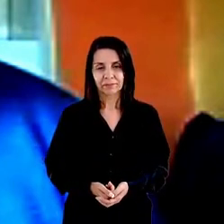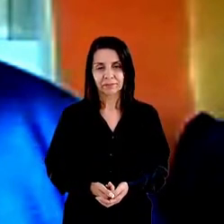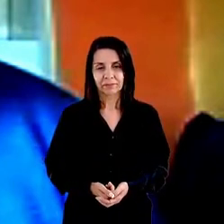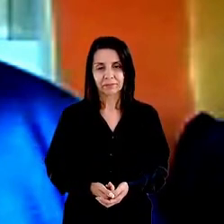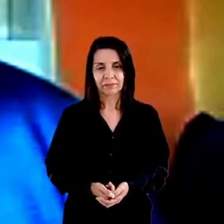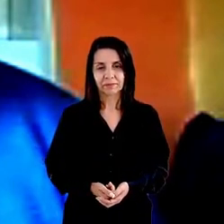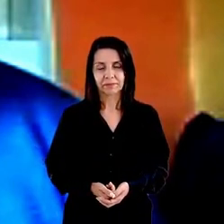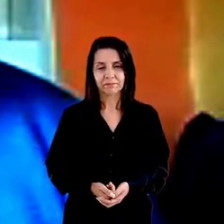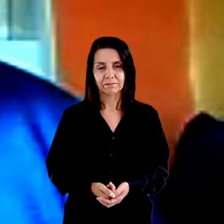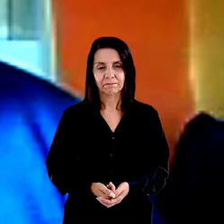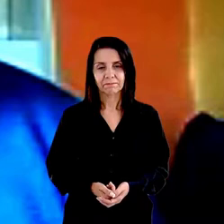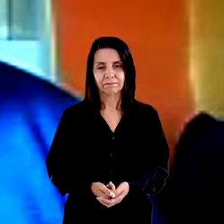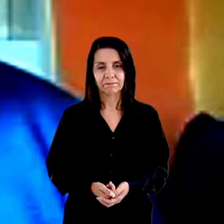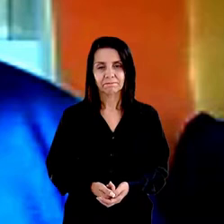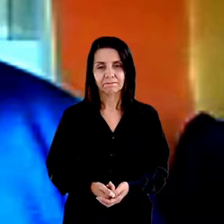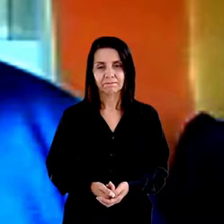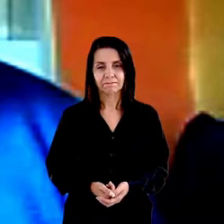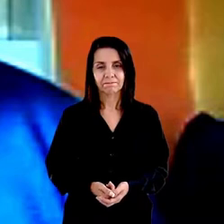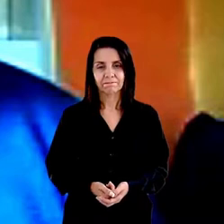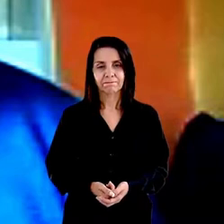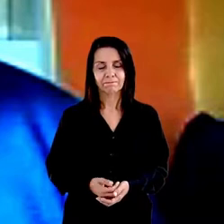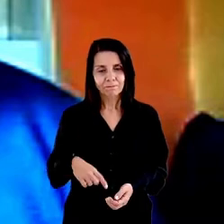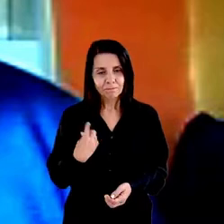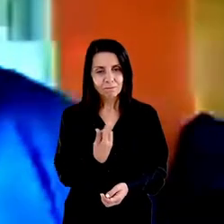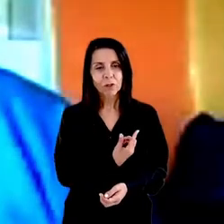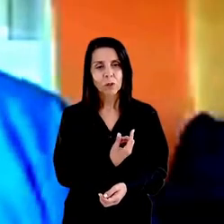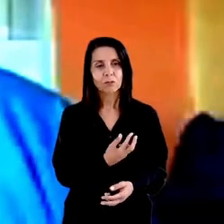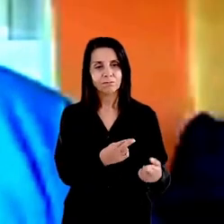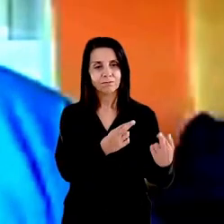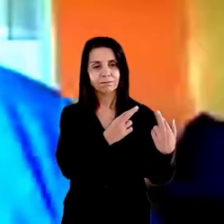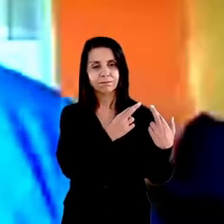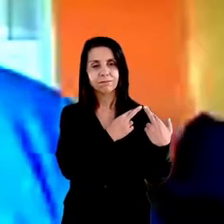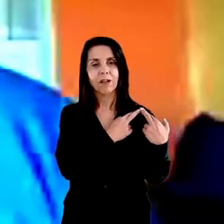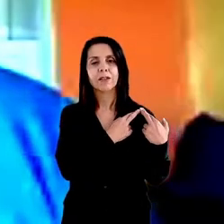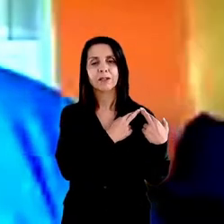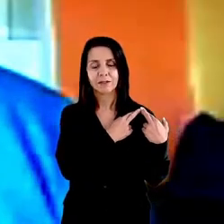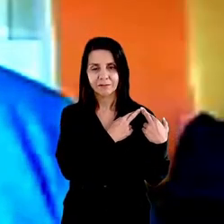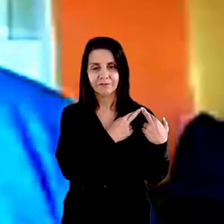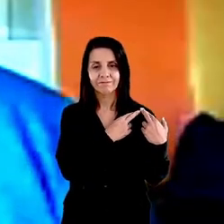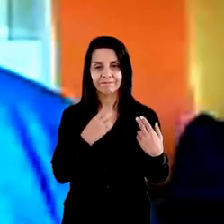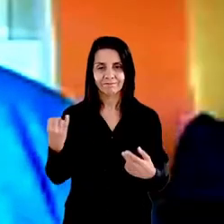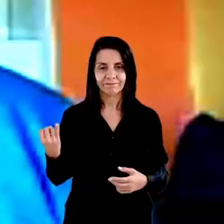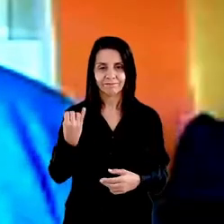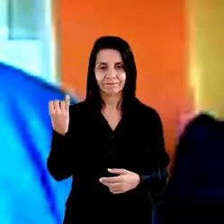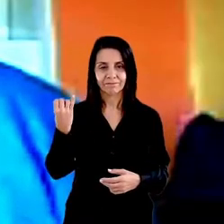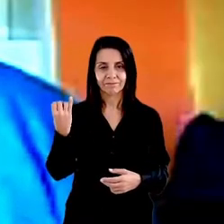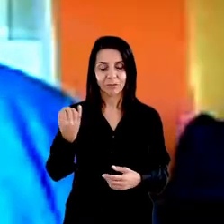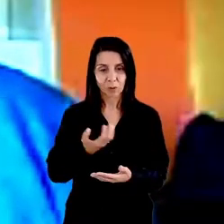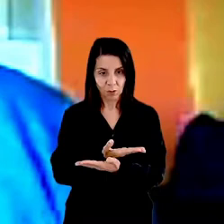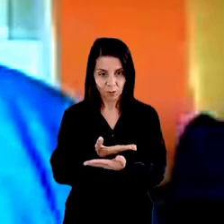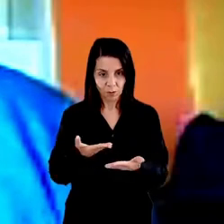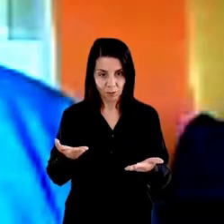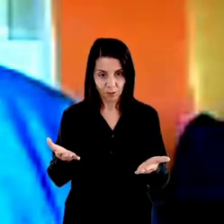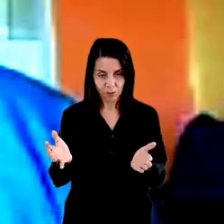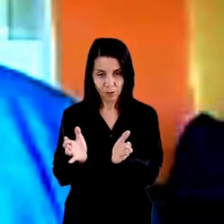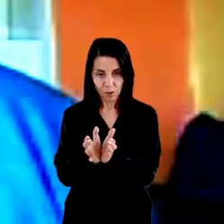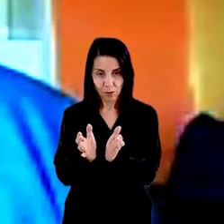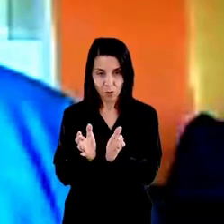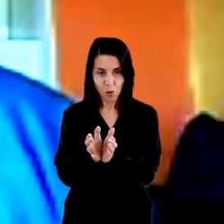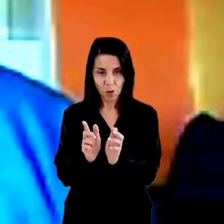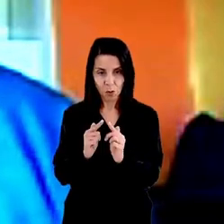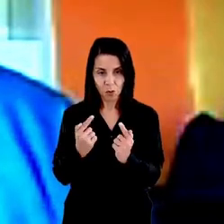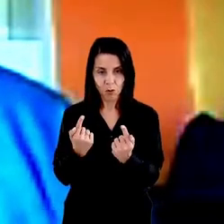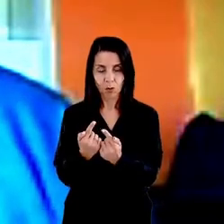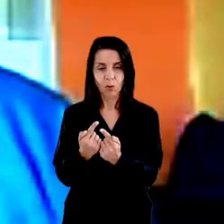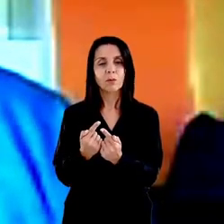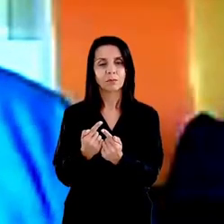seus membros ganham uma enorme responsabilidade. Os senhores e as senhoras componentes desse GT têm a responsabilidade de